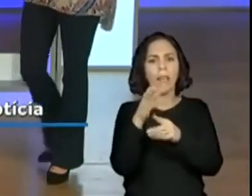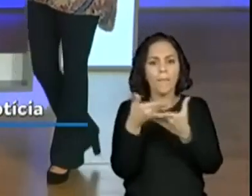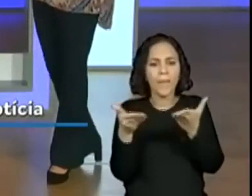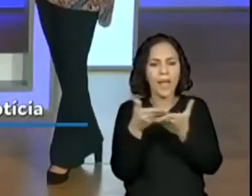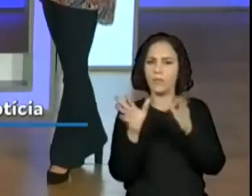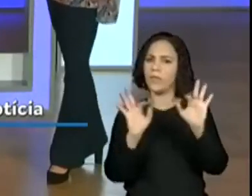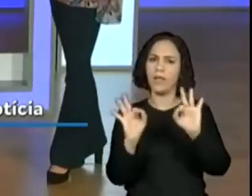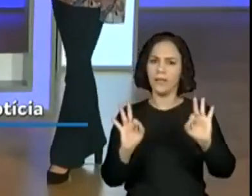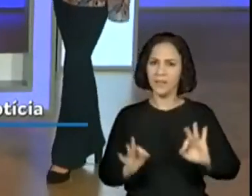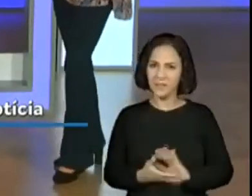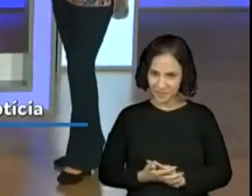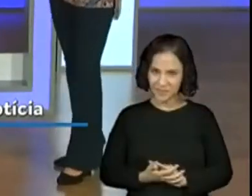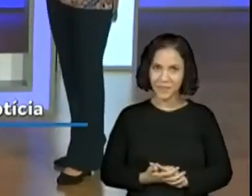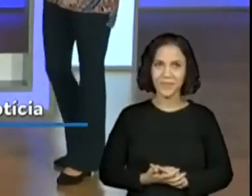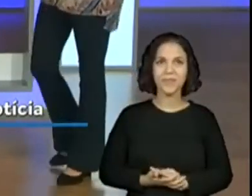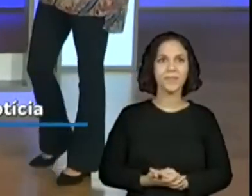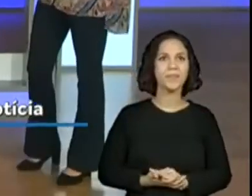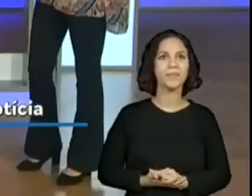isso mesmo.